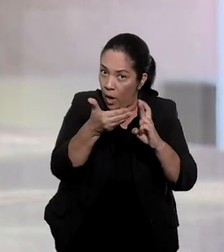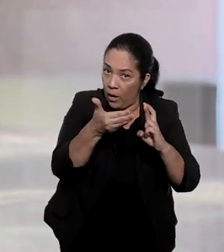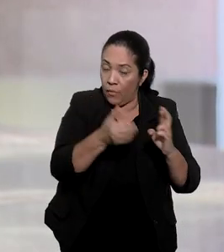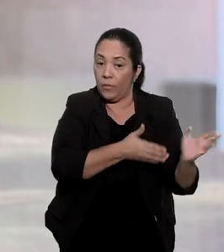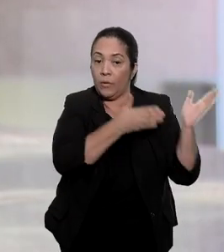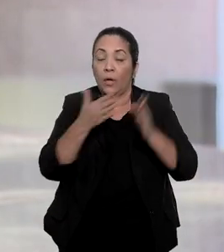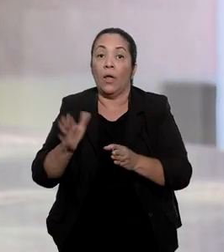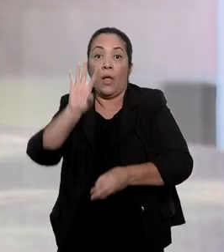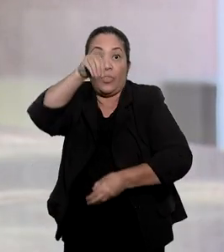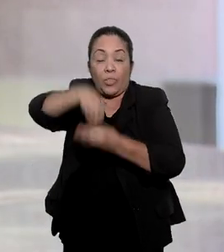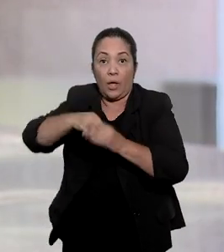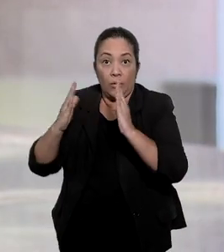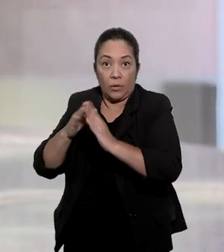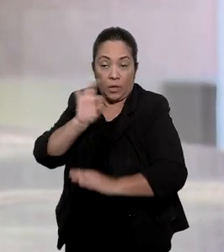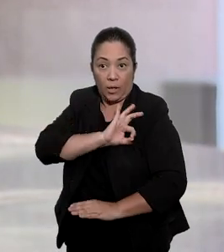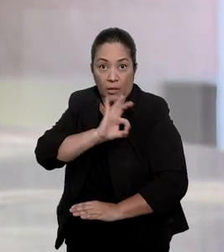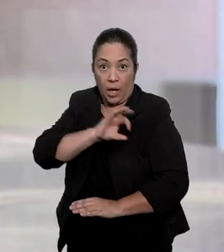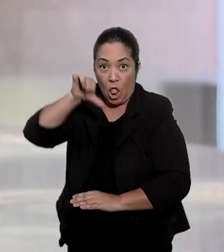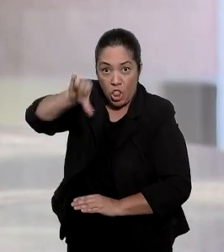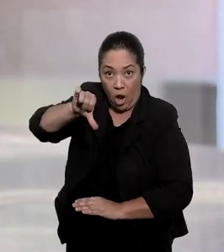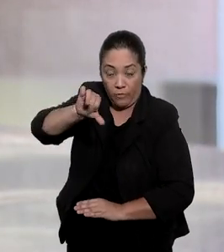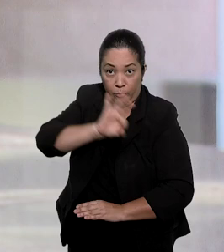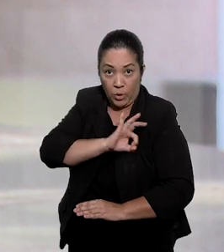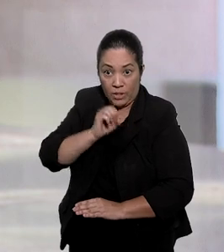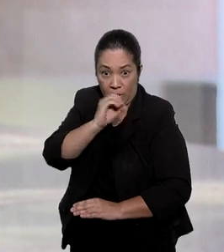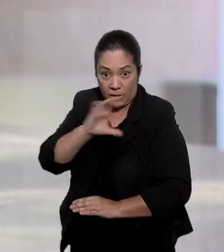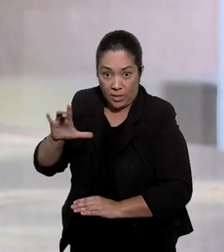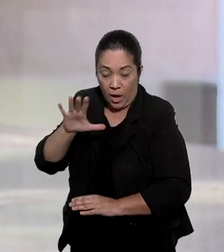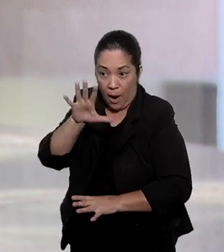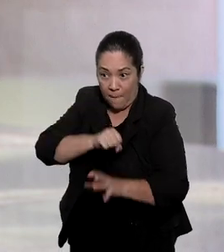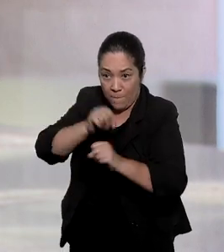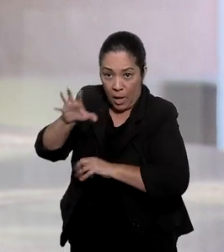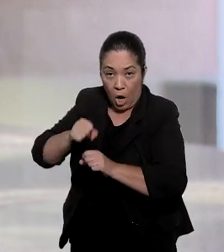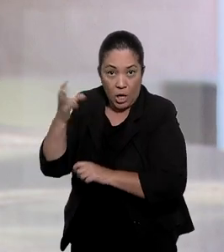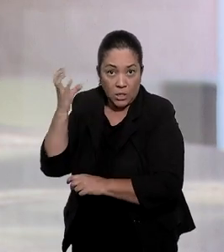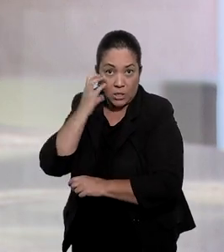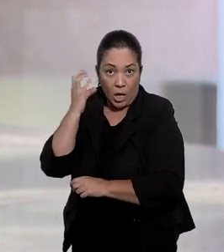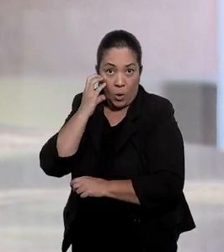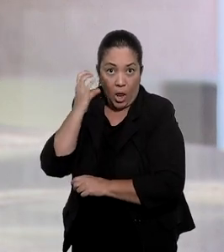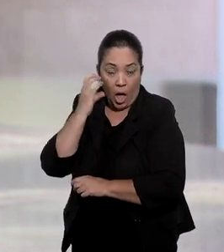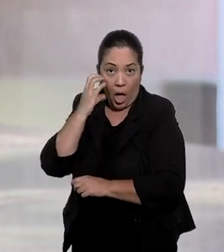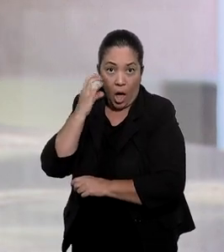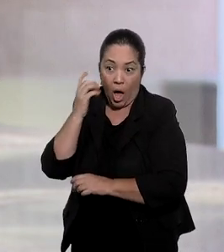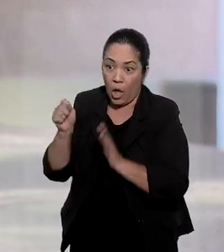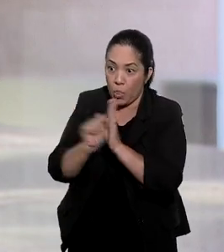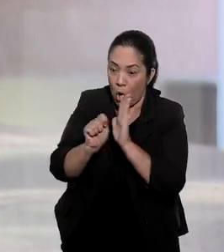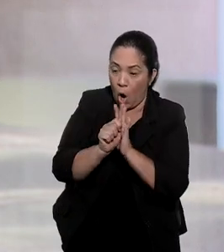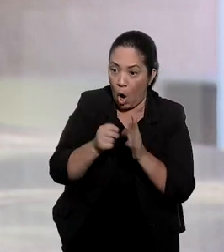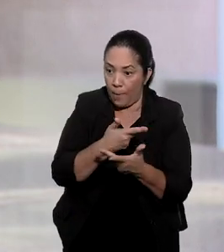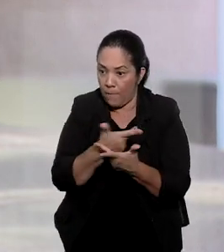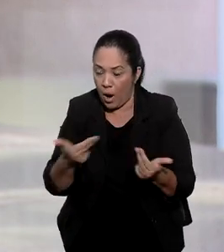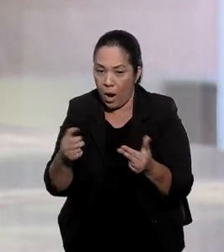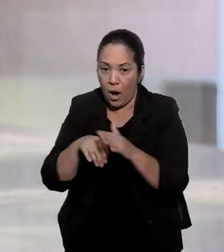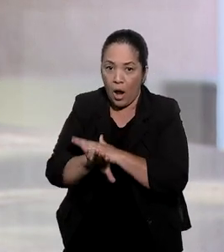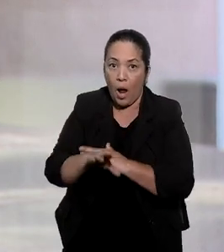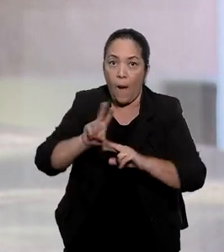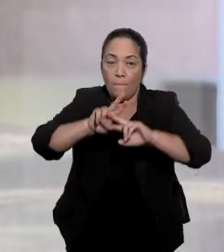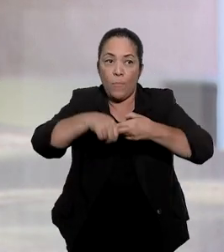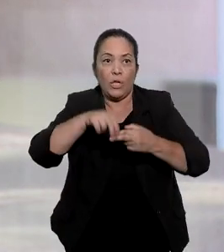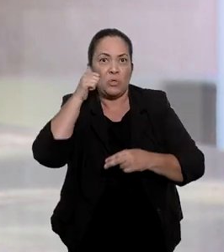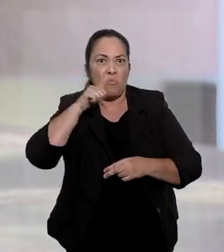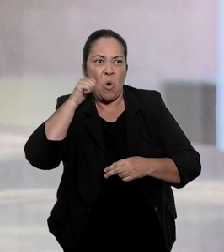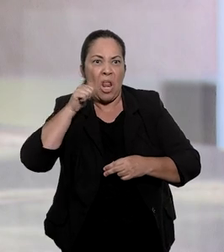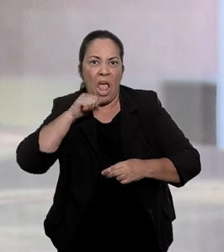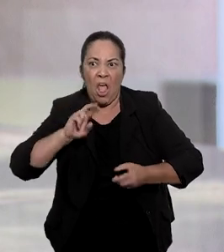revista, interior de uma cadeia, nove policiais civis apreenderam objetos, como celulares e porções de drogas. Por isso, mulheres